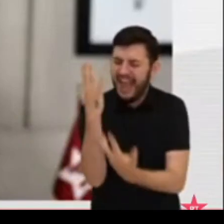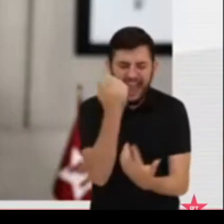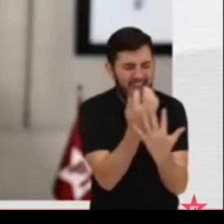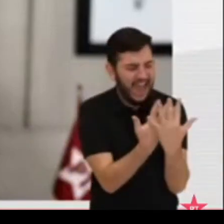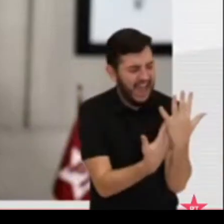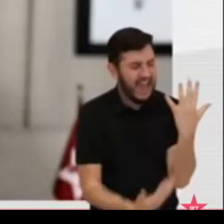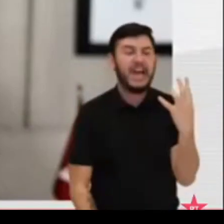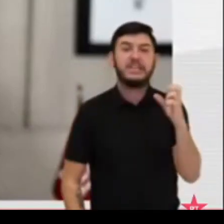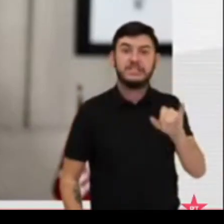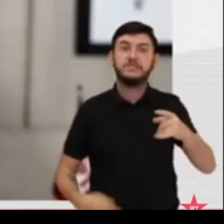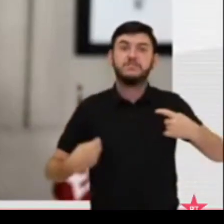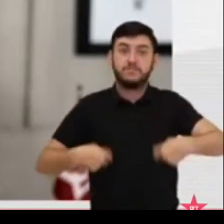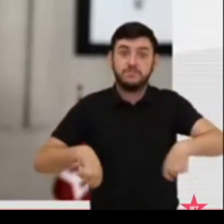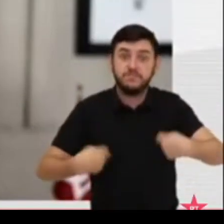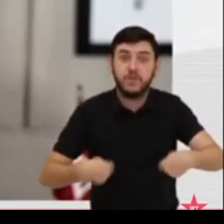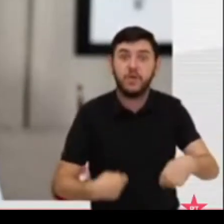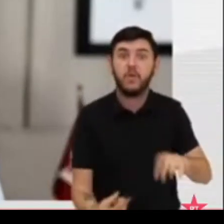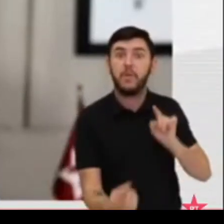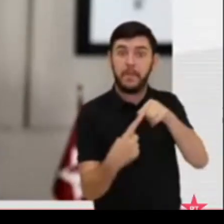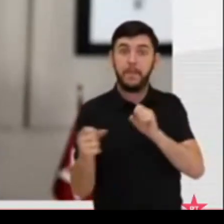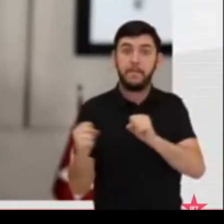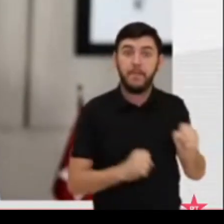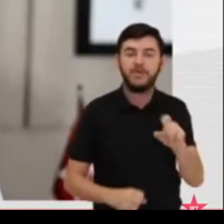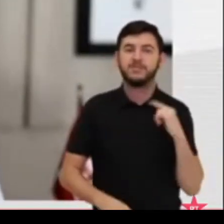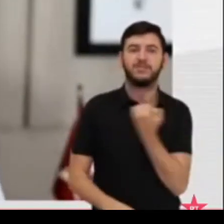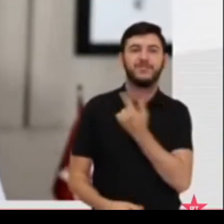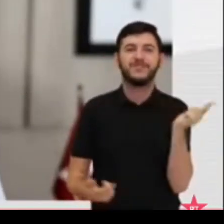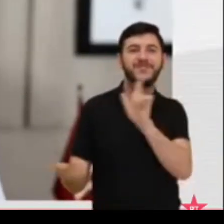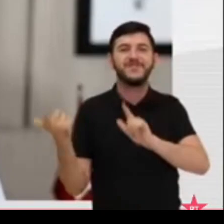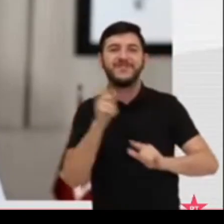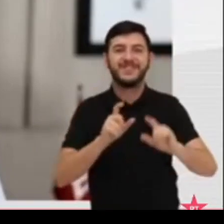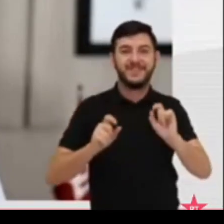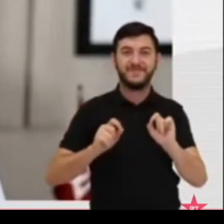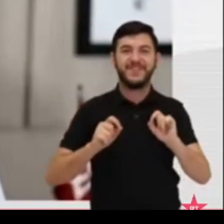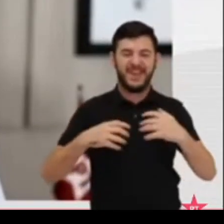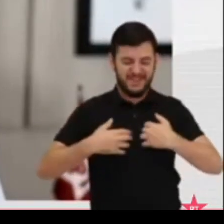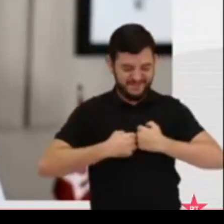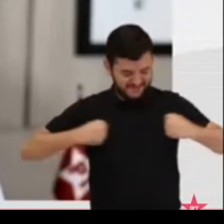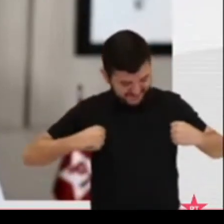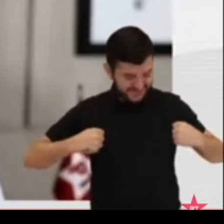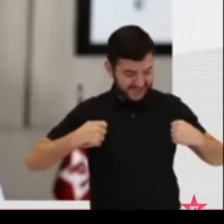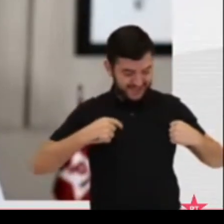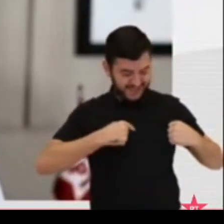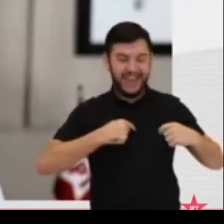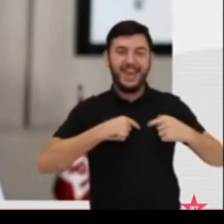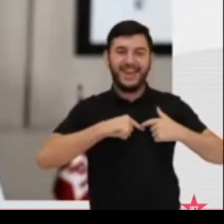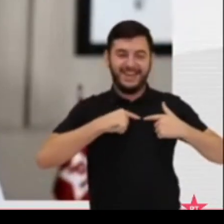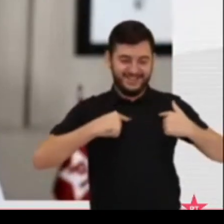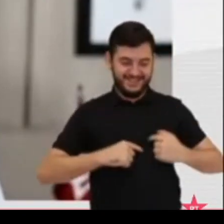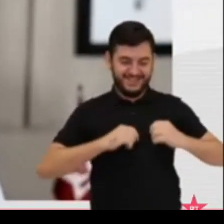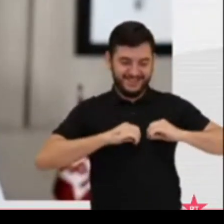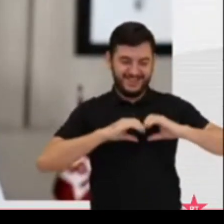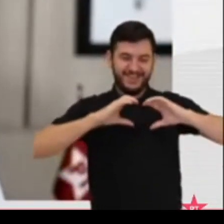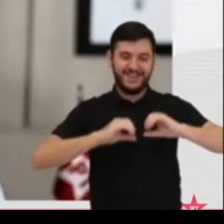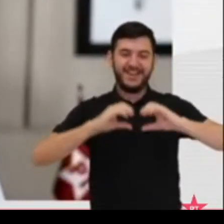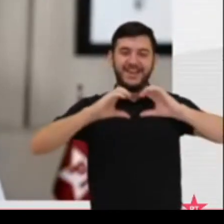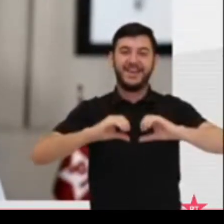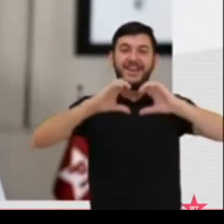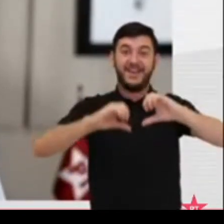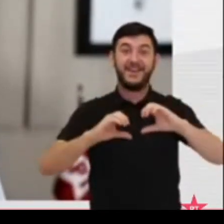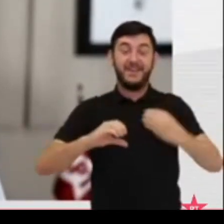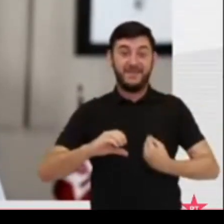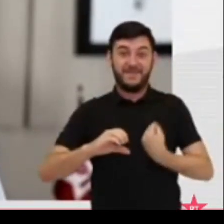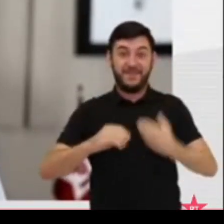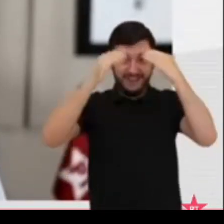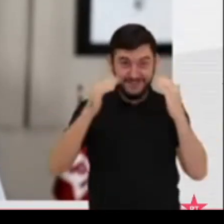debaixo deles nós reencontrarmos o amor e o respeito pela vida que durante muito tempo